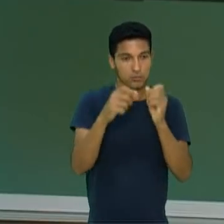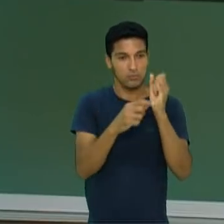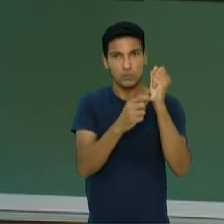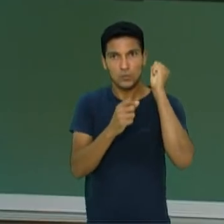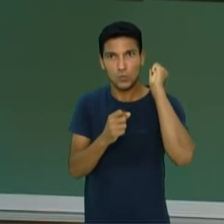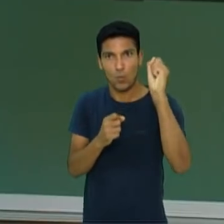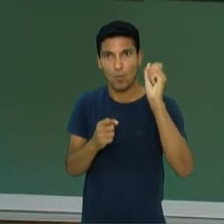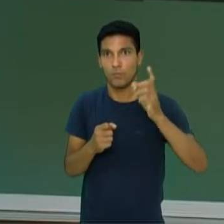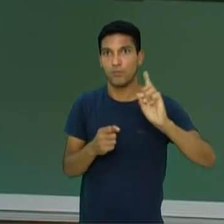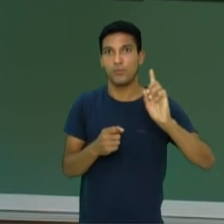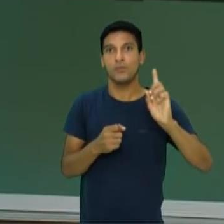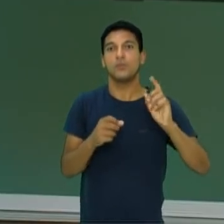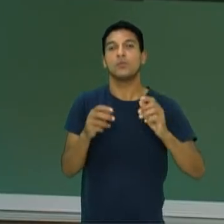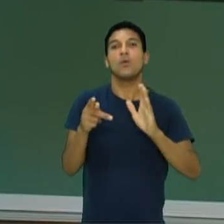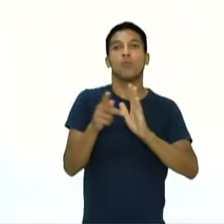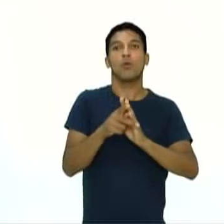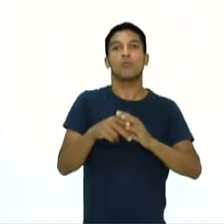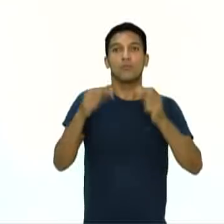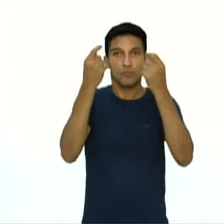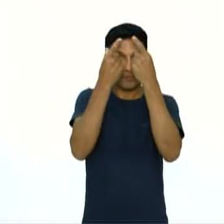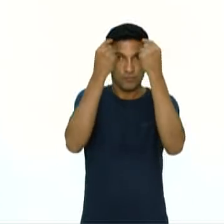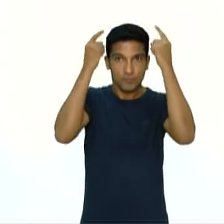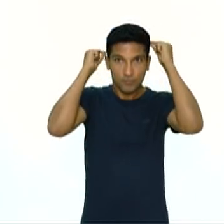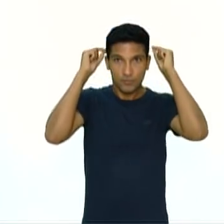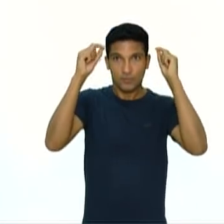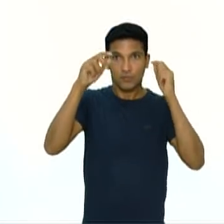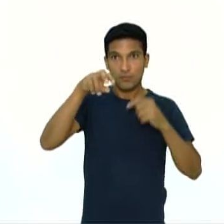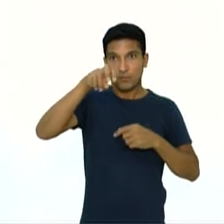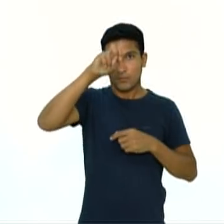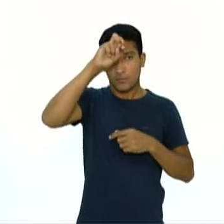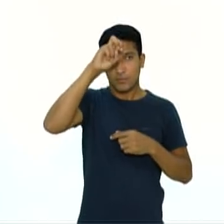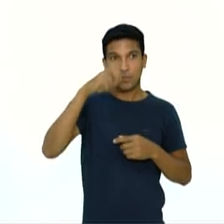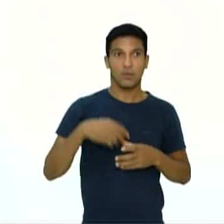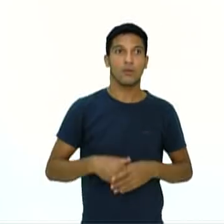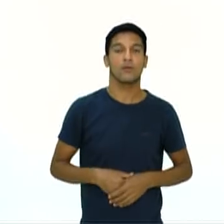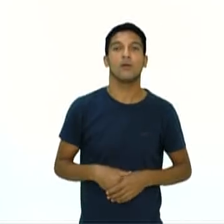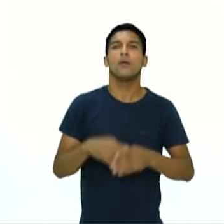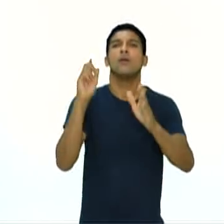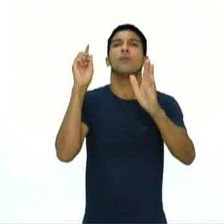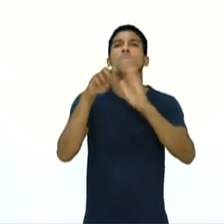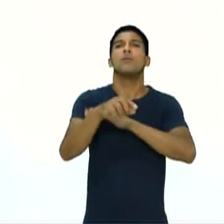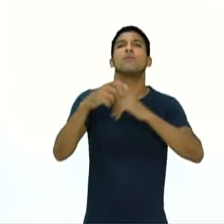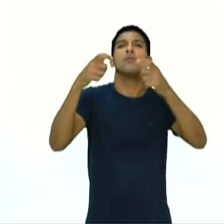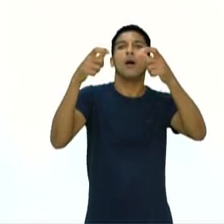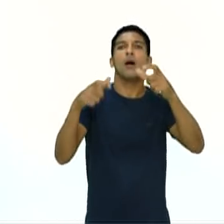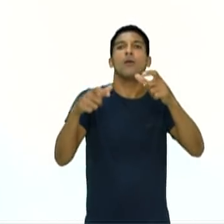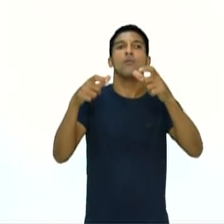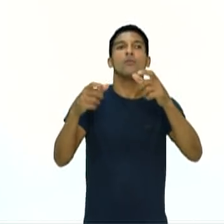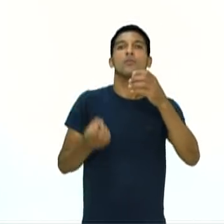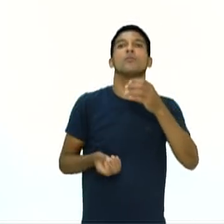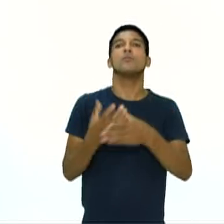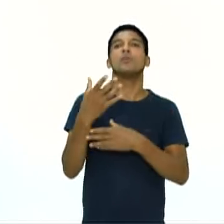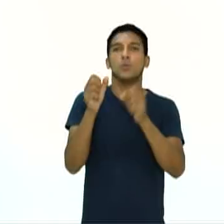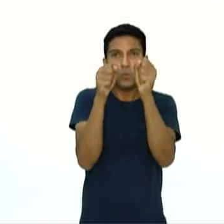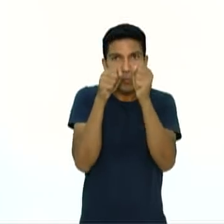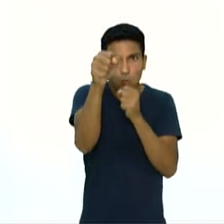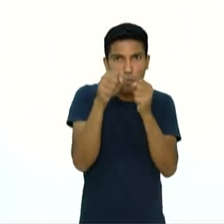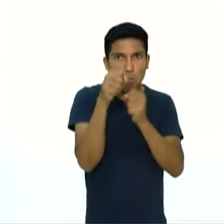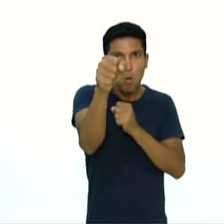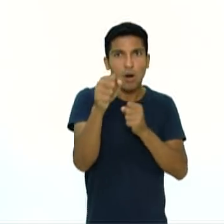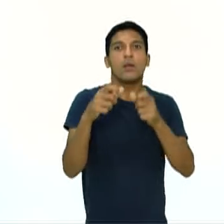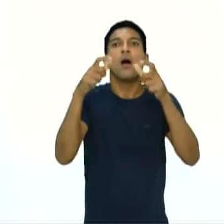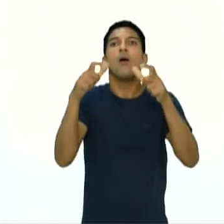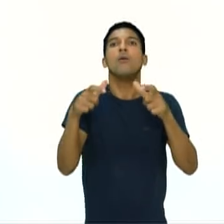Primeiro exercício nosso, então, de hoje. Onde o box teve origem? Alternativa A,